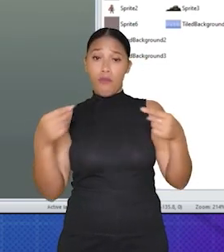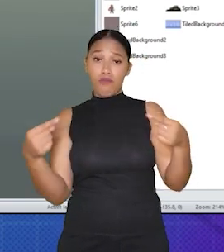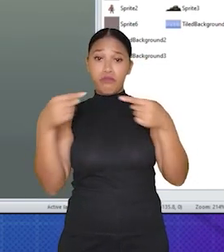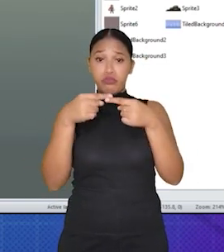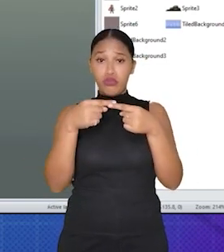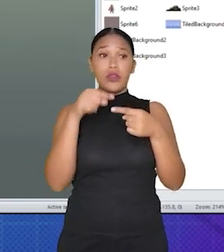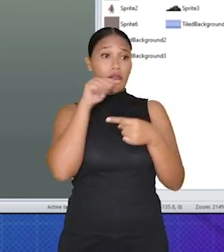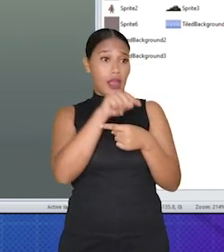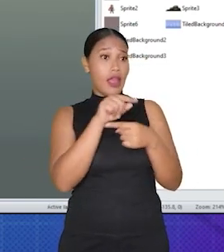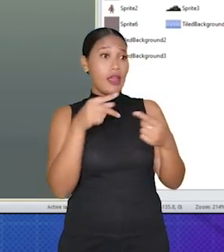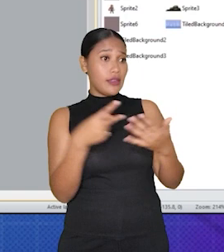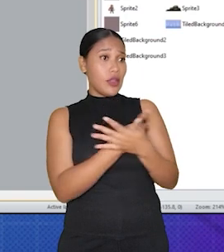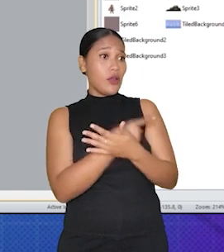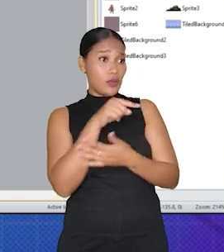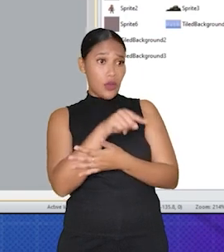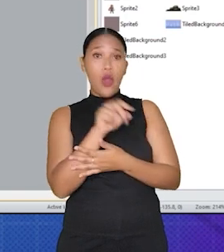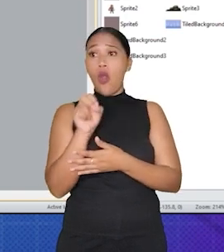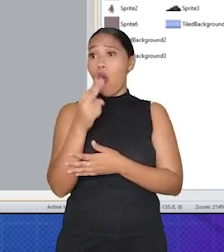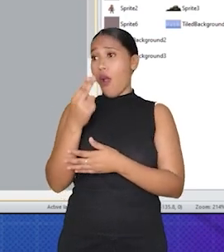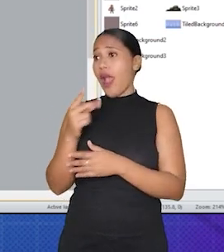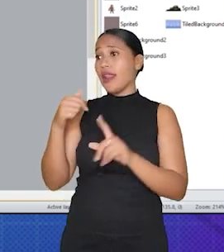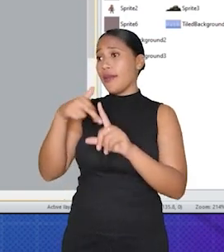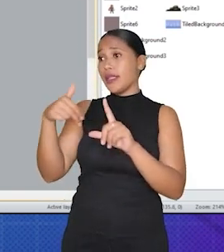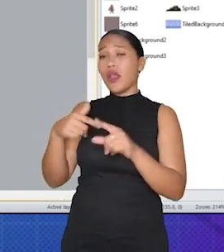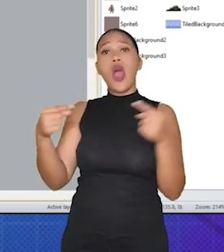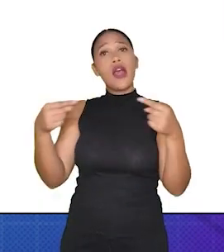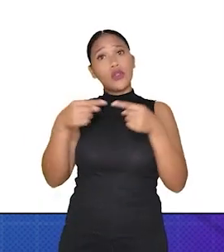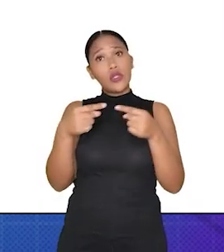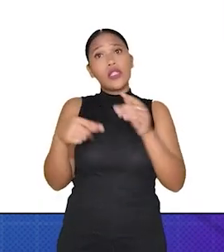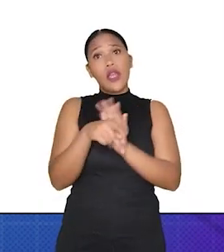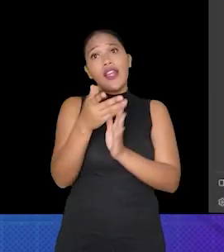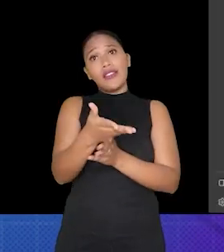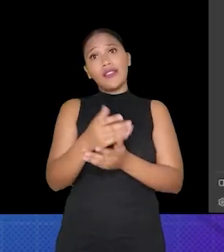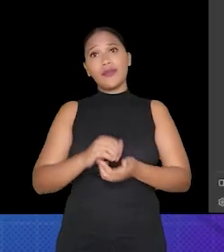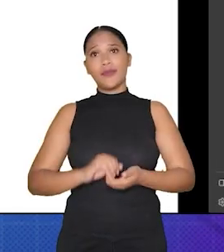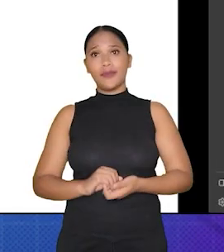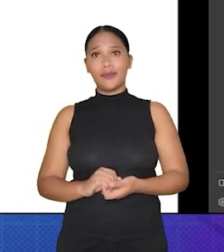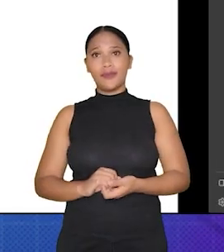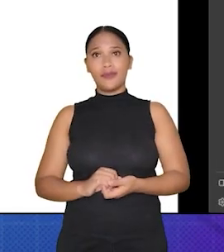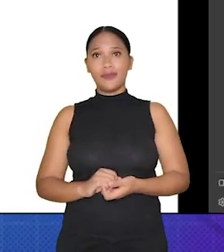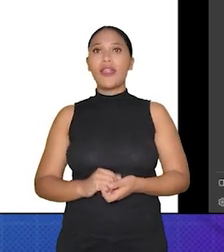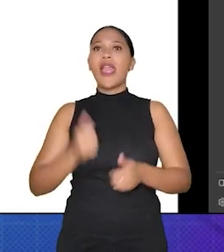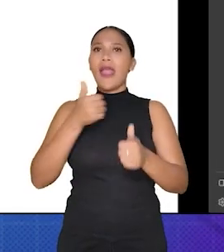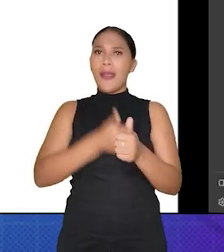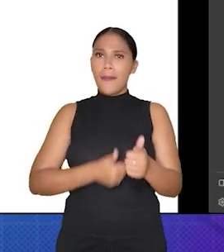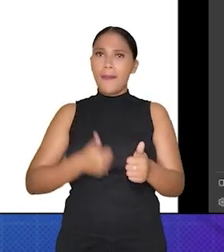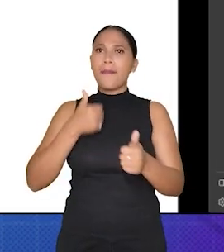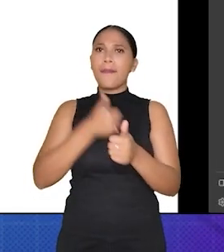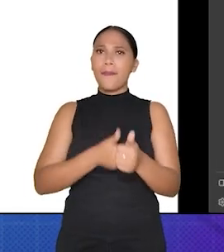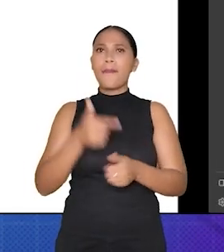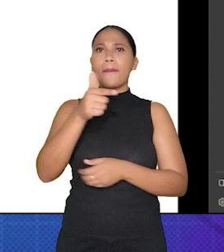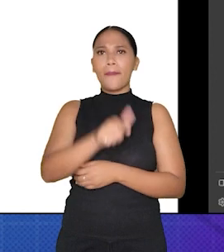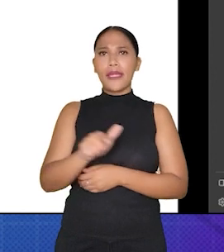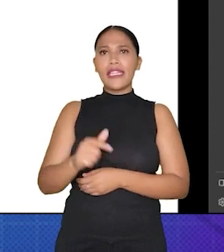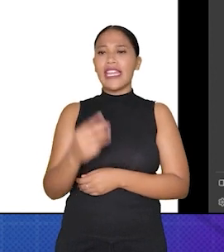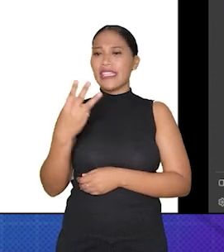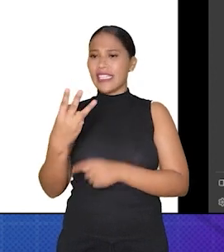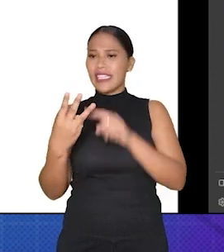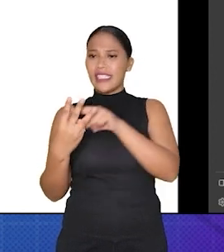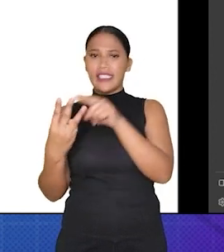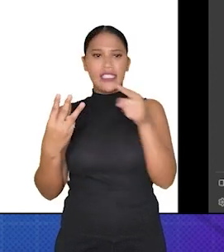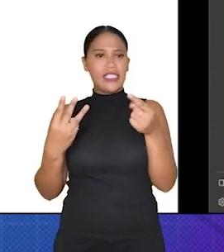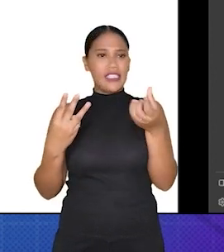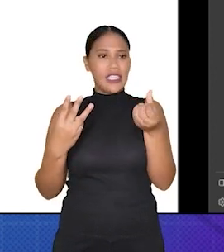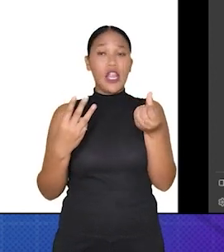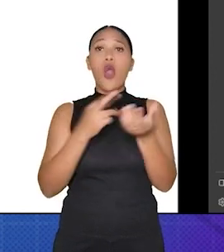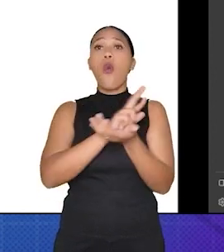relacionada à condição, ou a posição ou animação associada à ação. Repita os passos 3 a 6 para